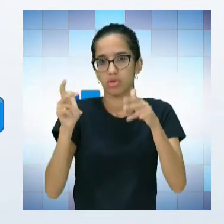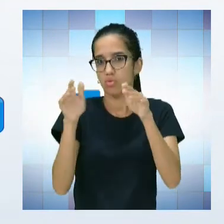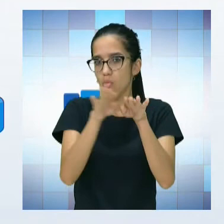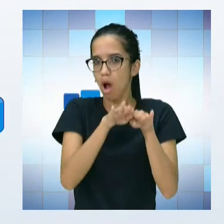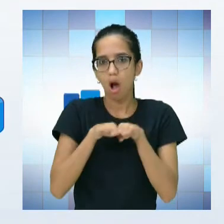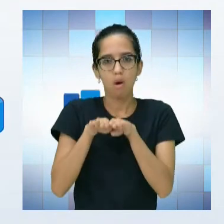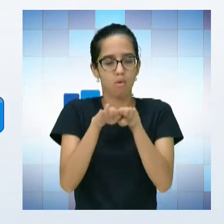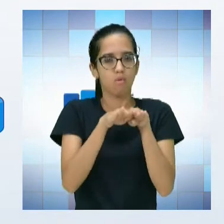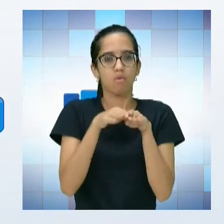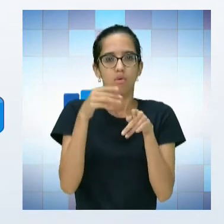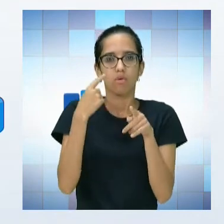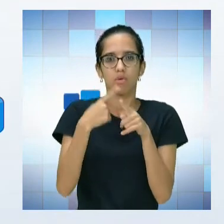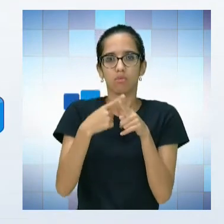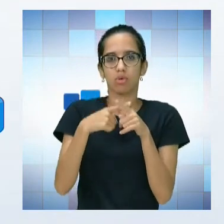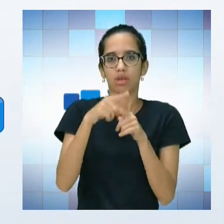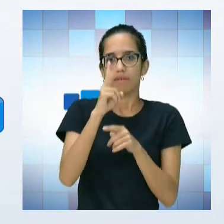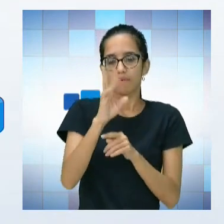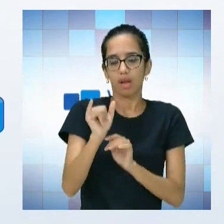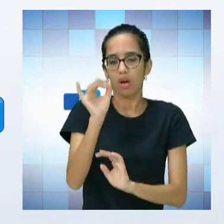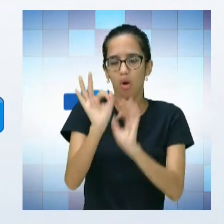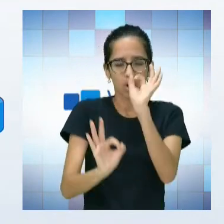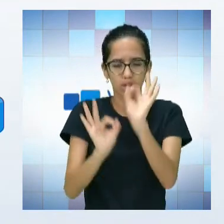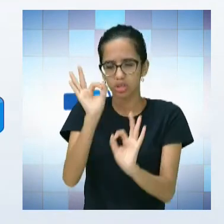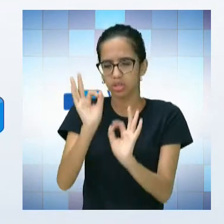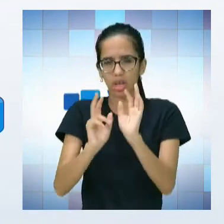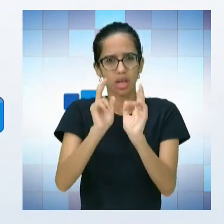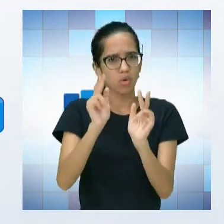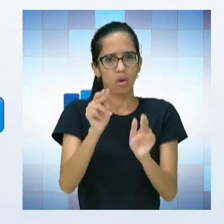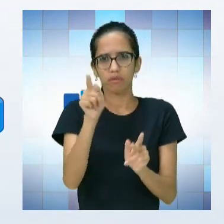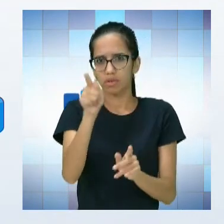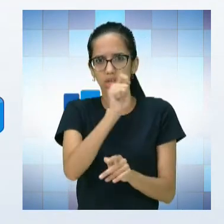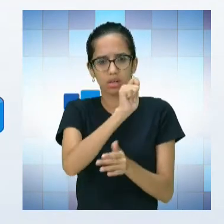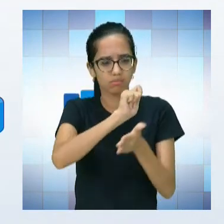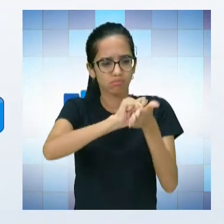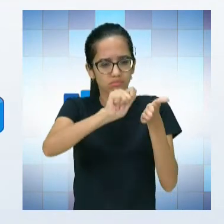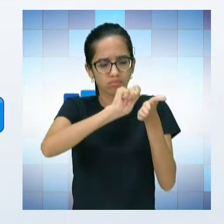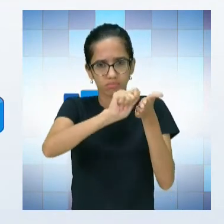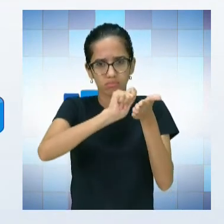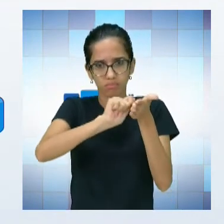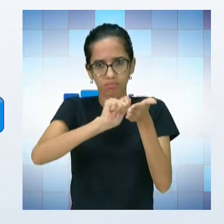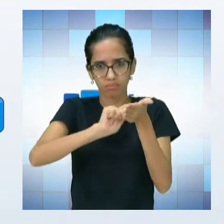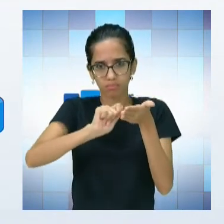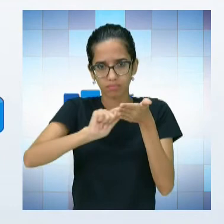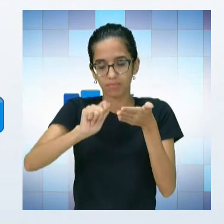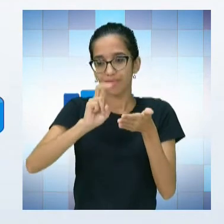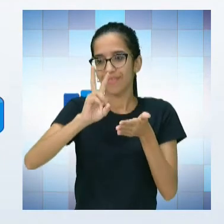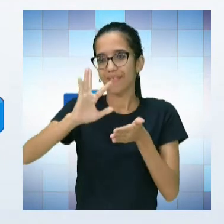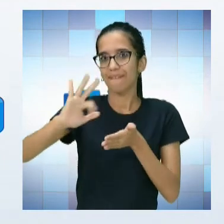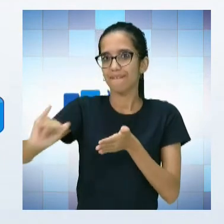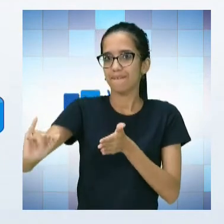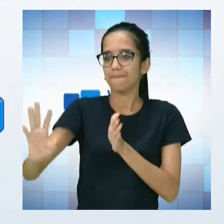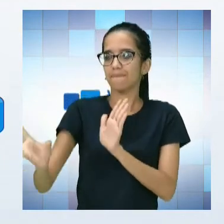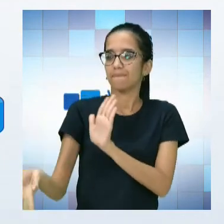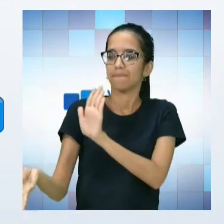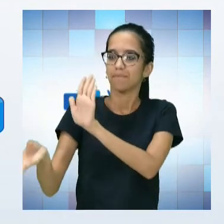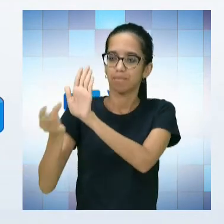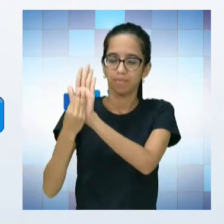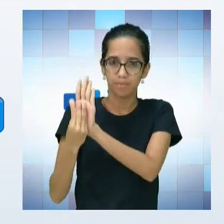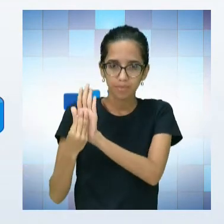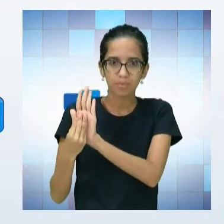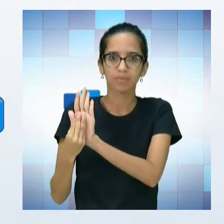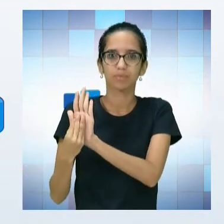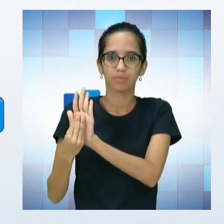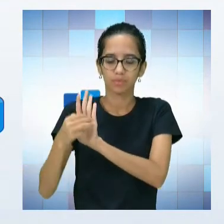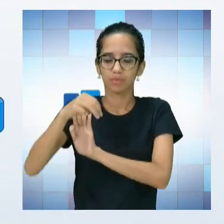professor, ele vai armar a continha. do jeito que você escreve no quadro, você vai representar aquela conta